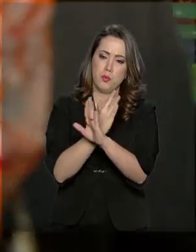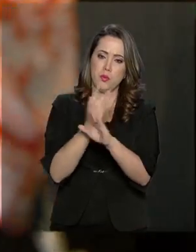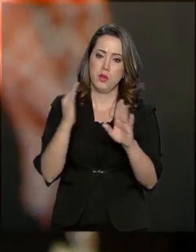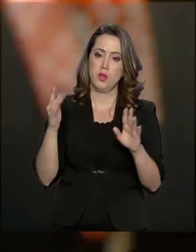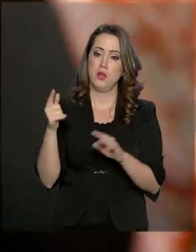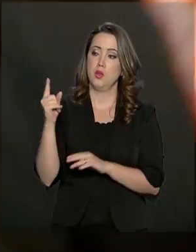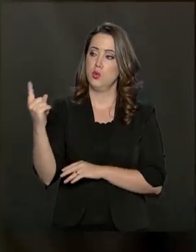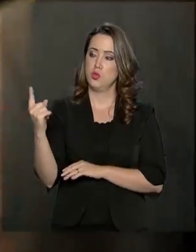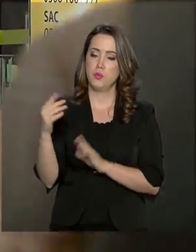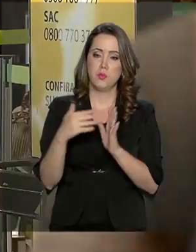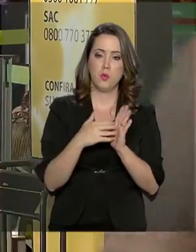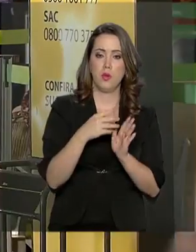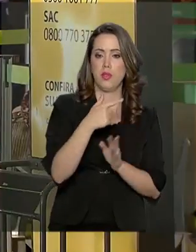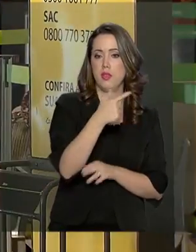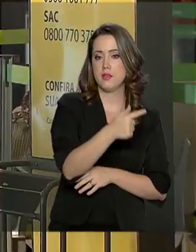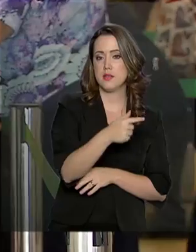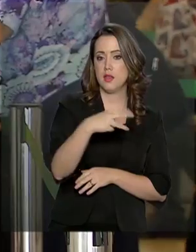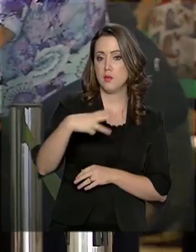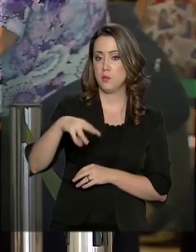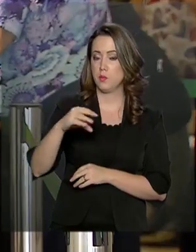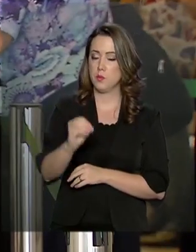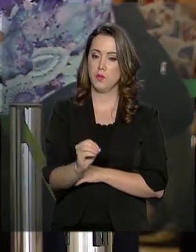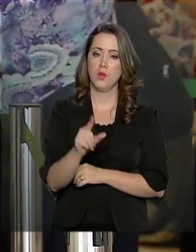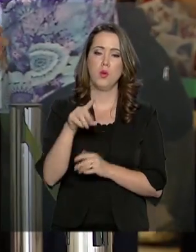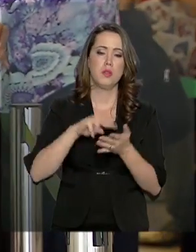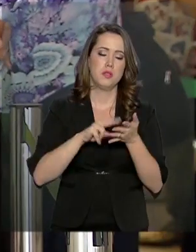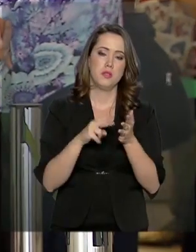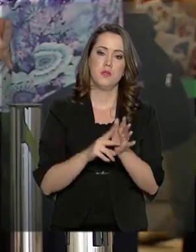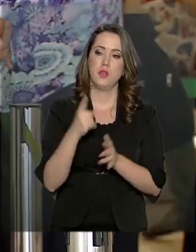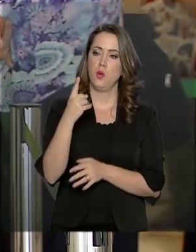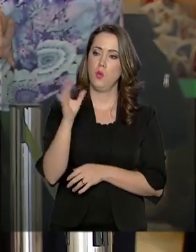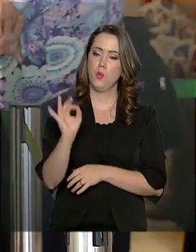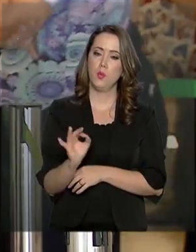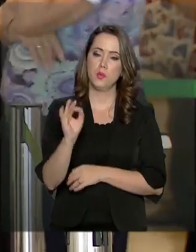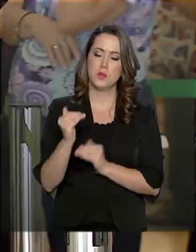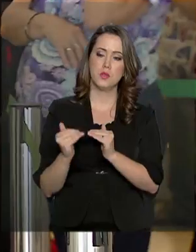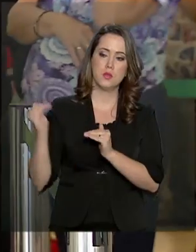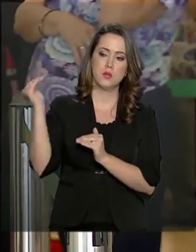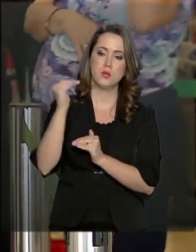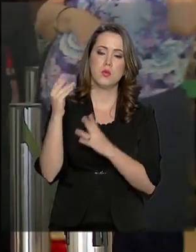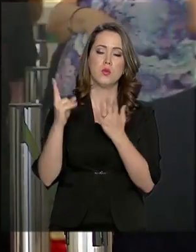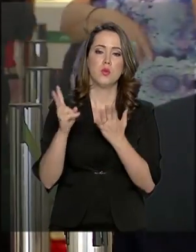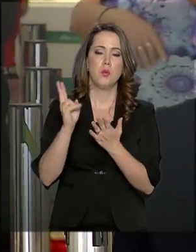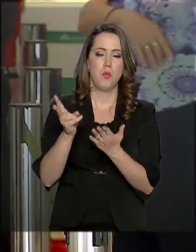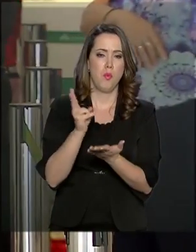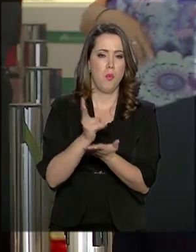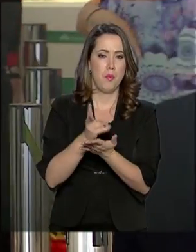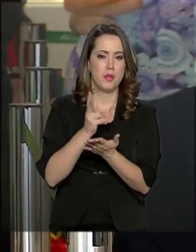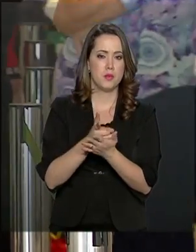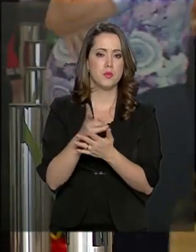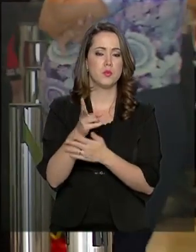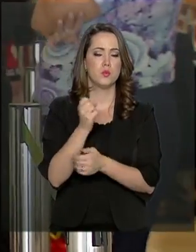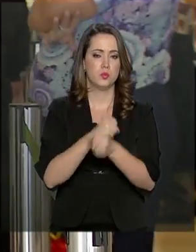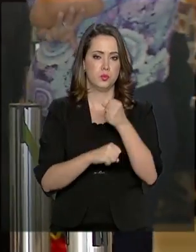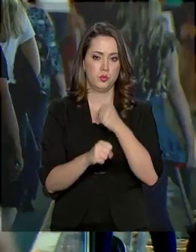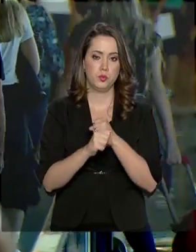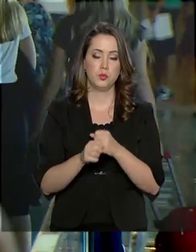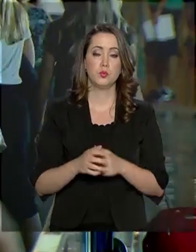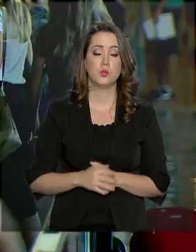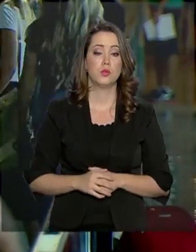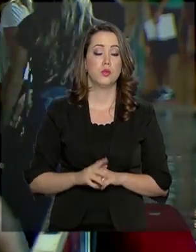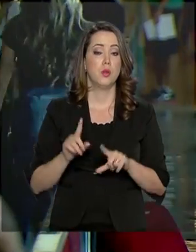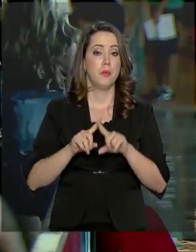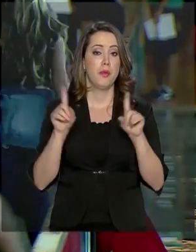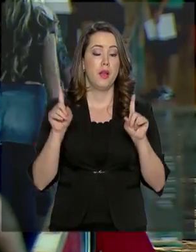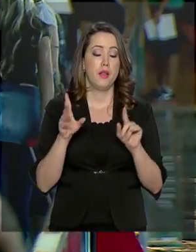e 7 de março. Essa estimativa é 1% maior que o movimento registrado no mesmo período do ano passado. Já nos